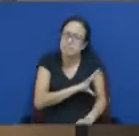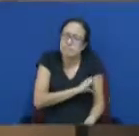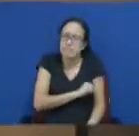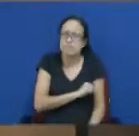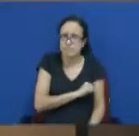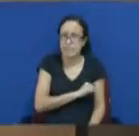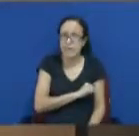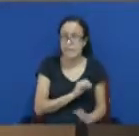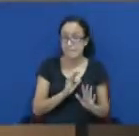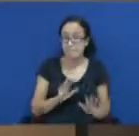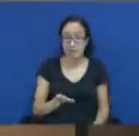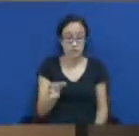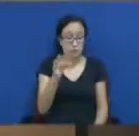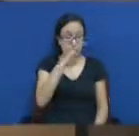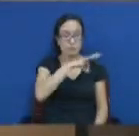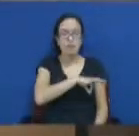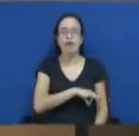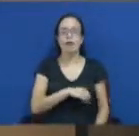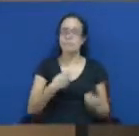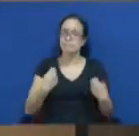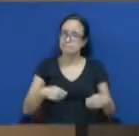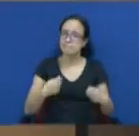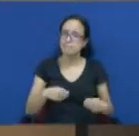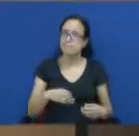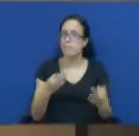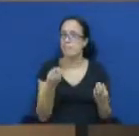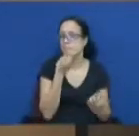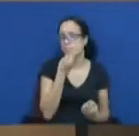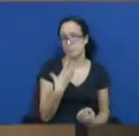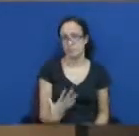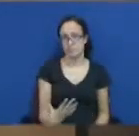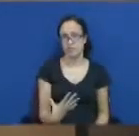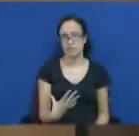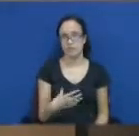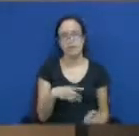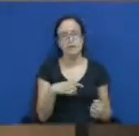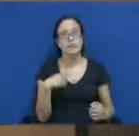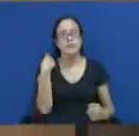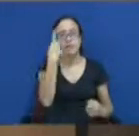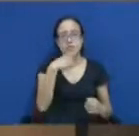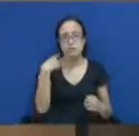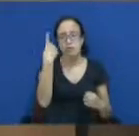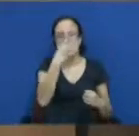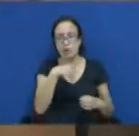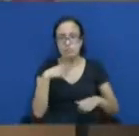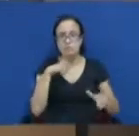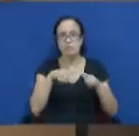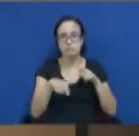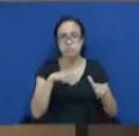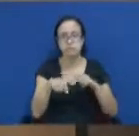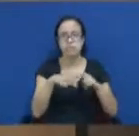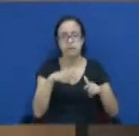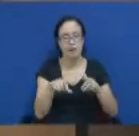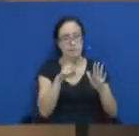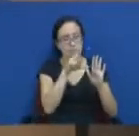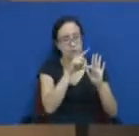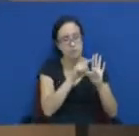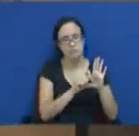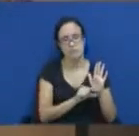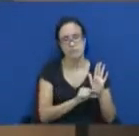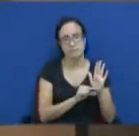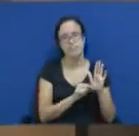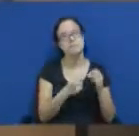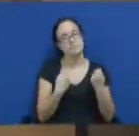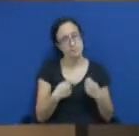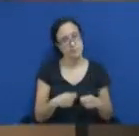ter um salário digno para isso. E também o nosso sonho, que é a redução da jornada. Então, nós estamos aqui hoje,